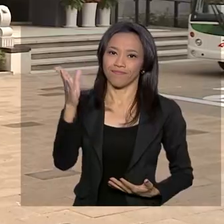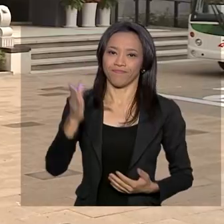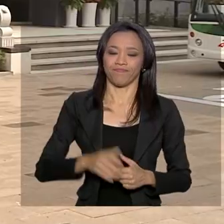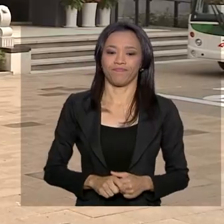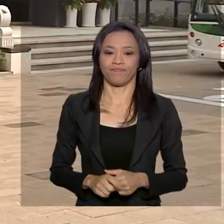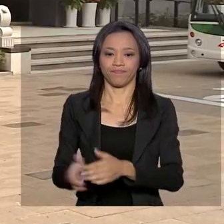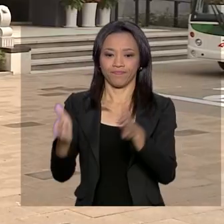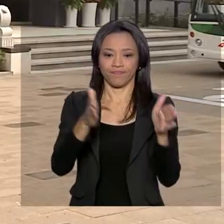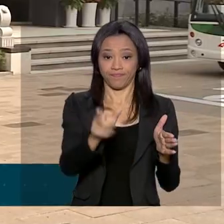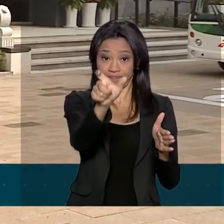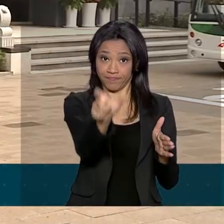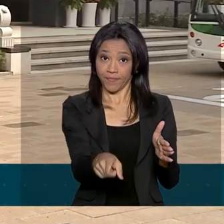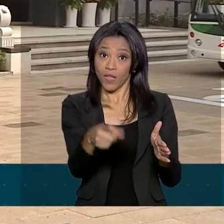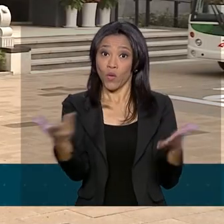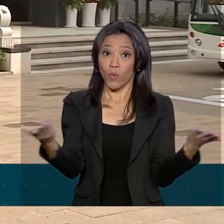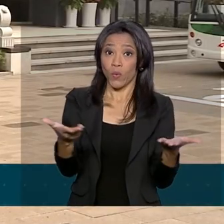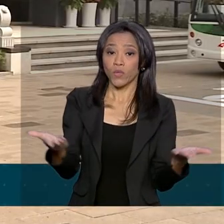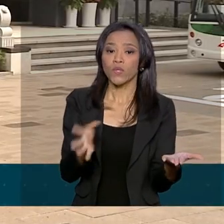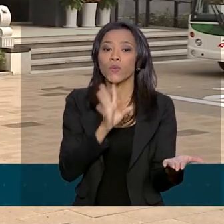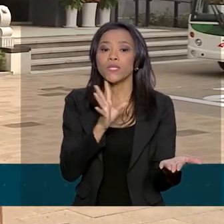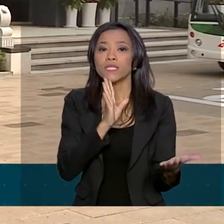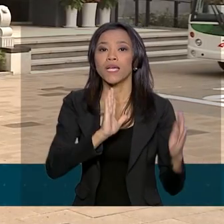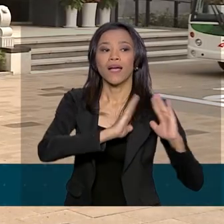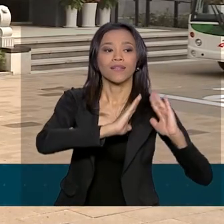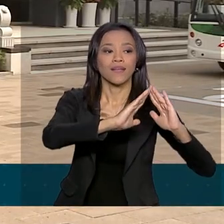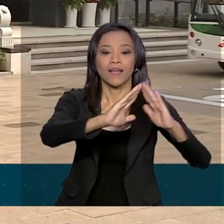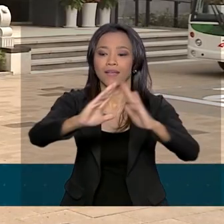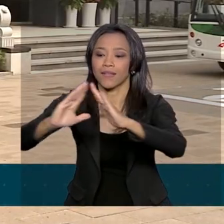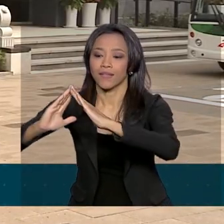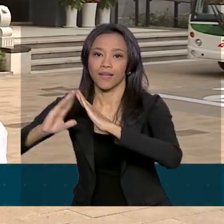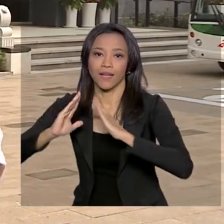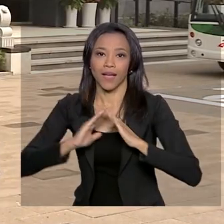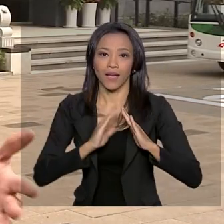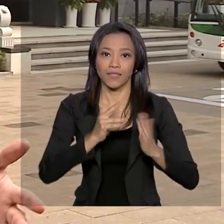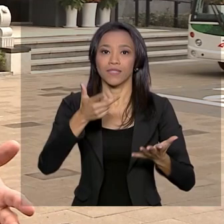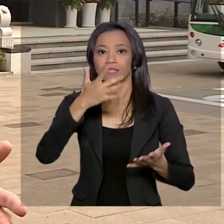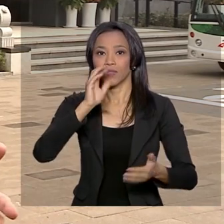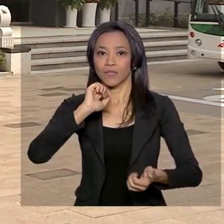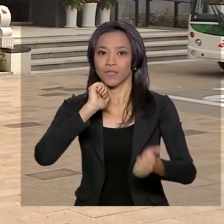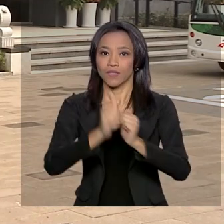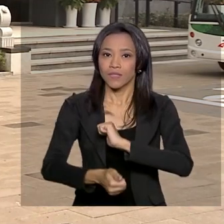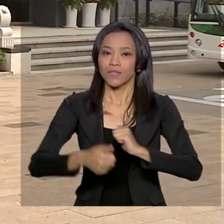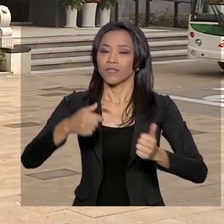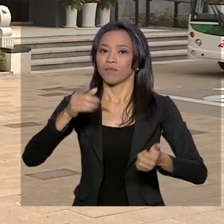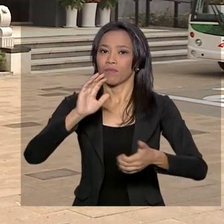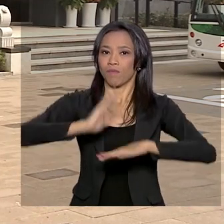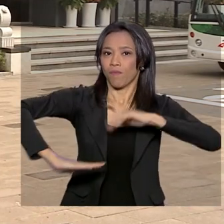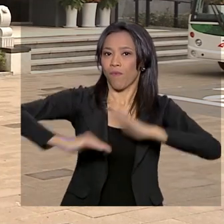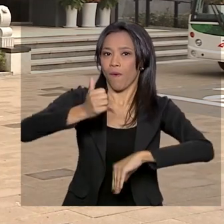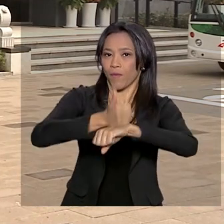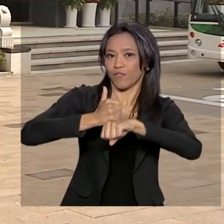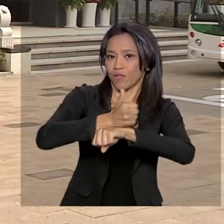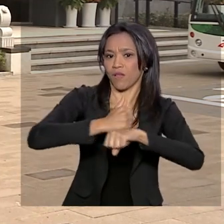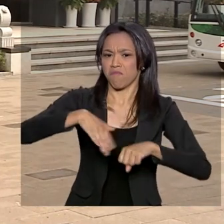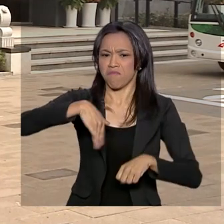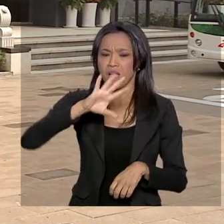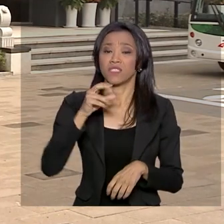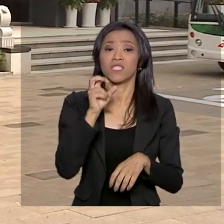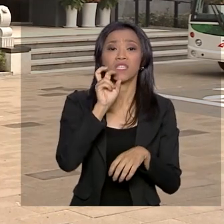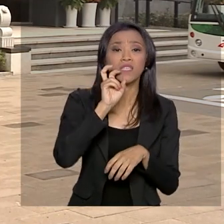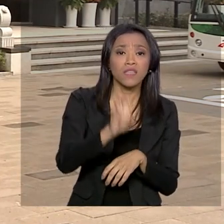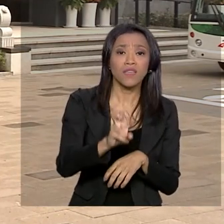Hoje foi dia de conhecer a Vila dos Atletas aqui em Wuhan, na China. Uma grandiosa construção, mais de 565